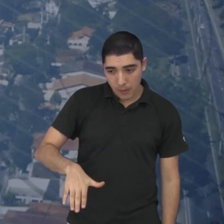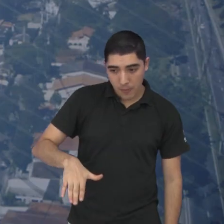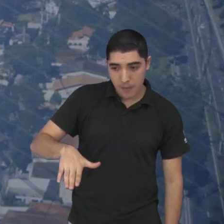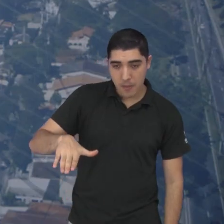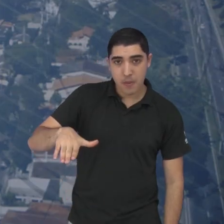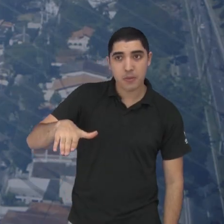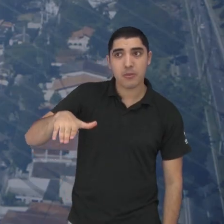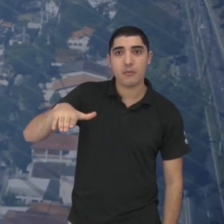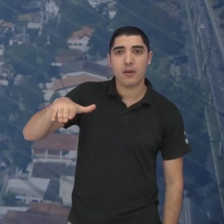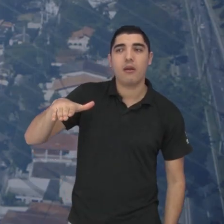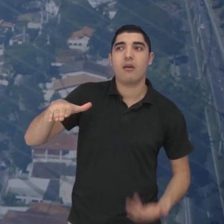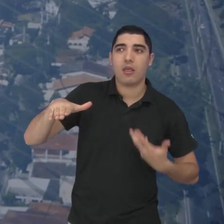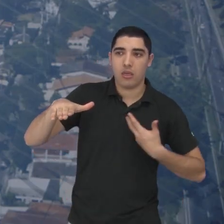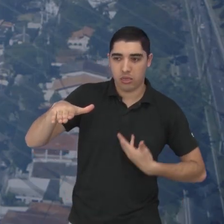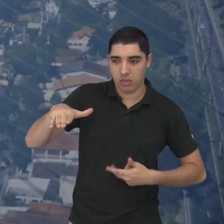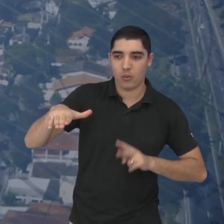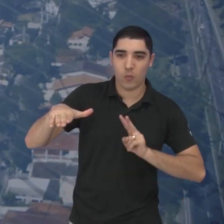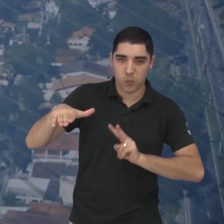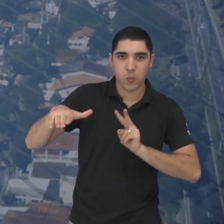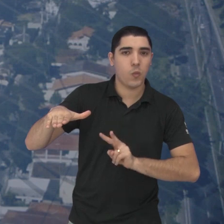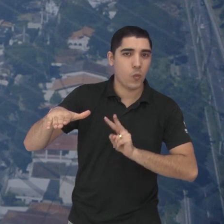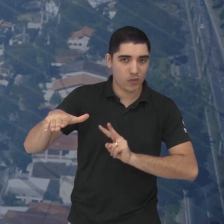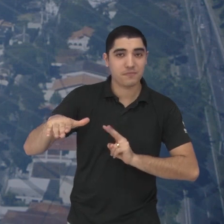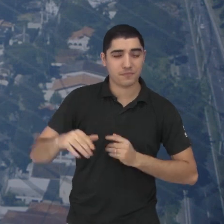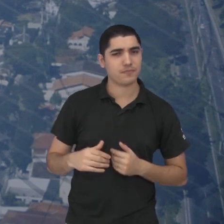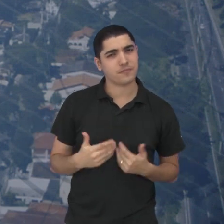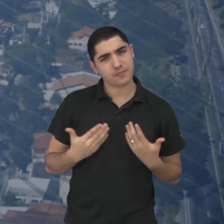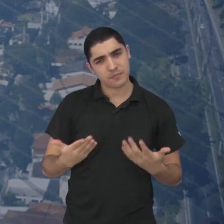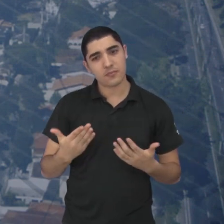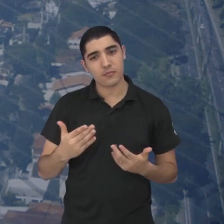a criança vai crescendo para conseguir lidar com tudo isso.